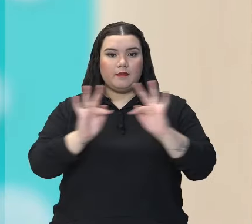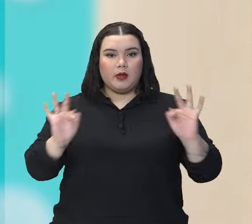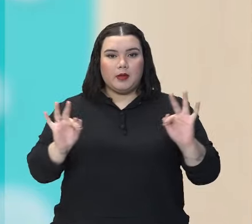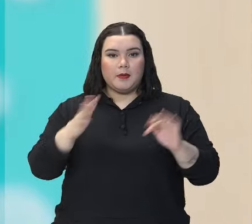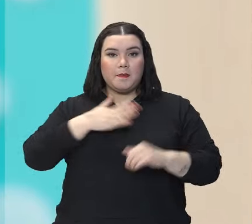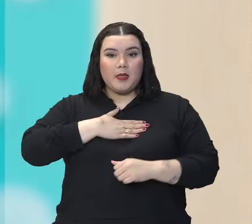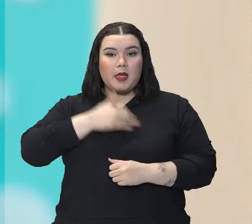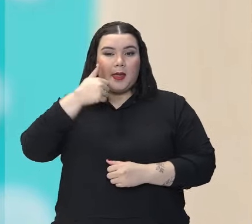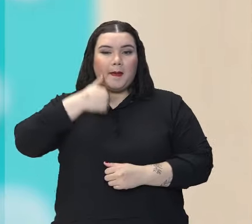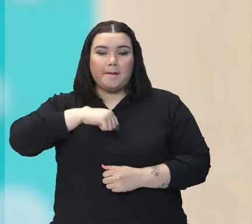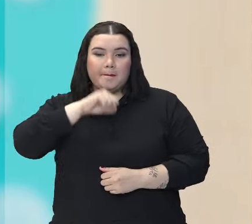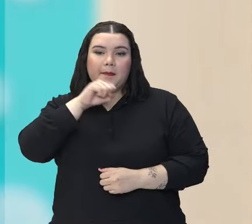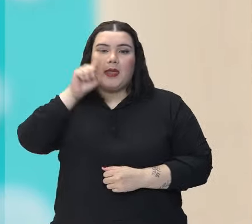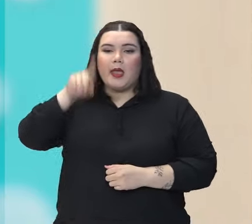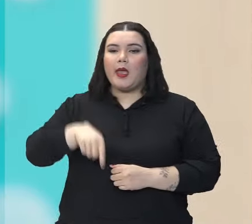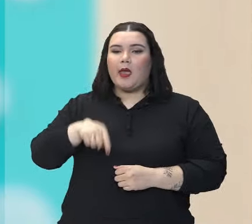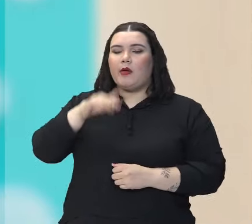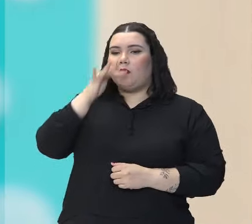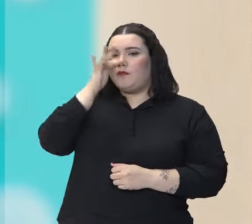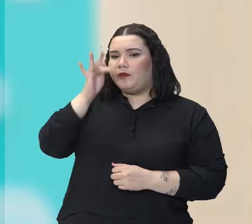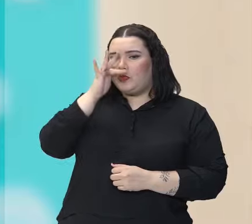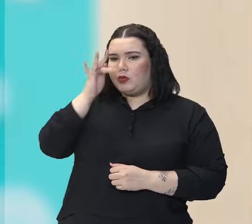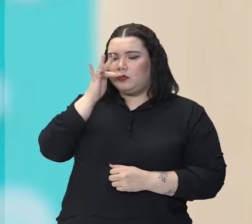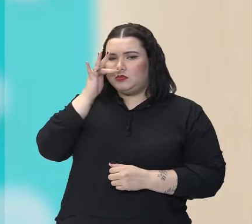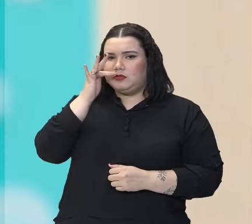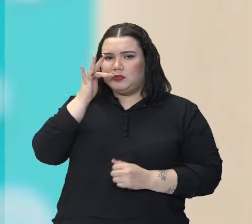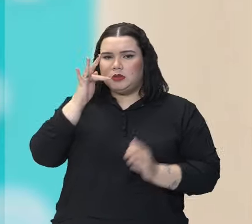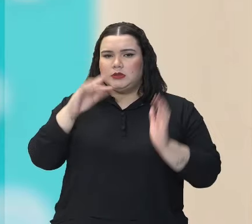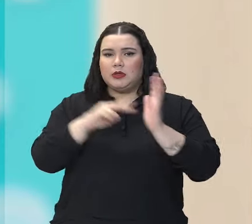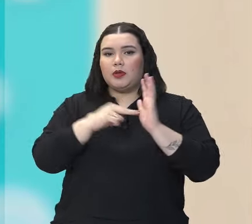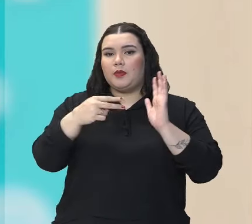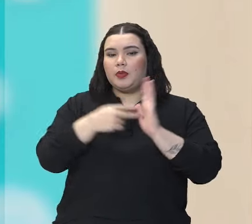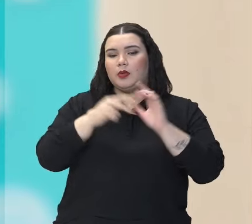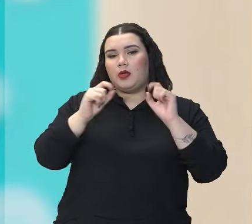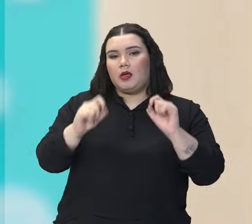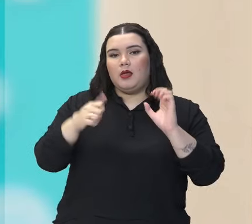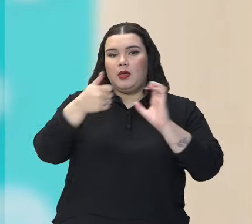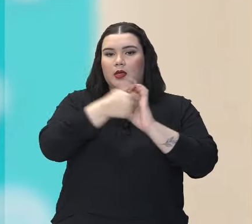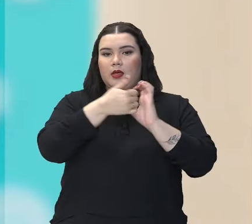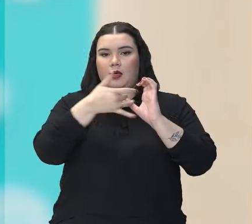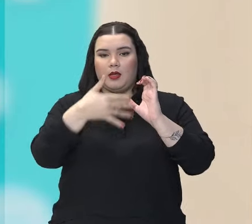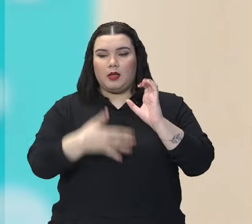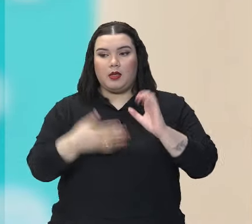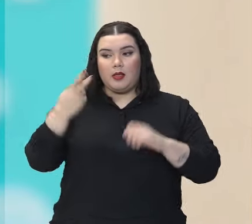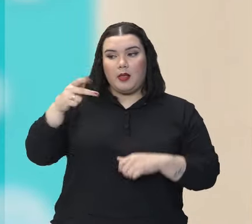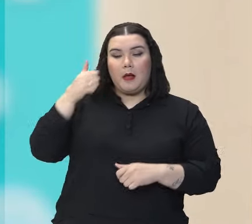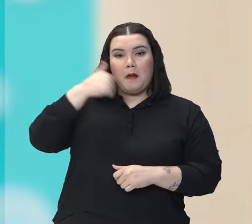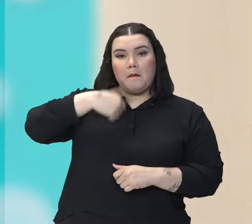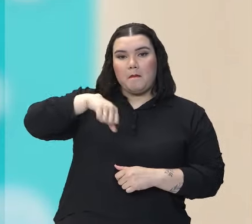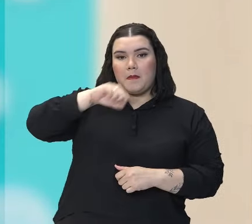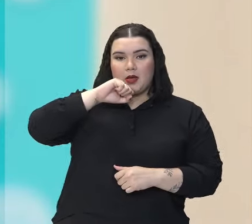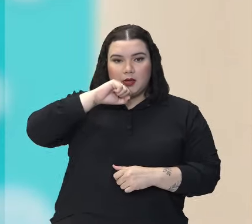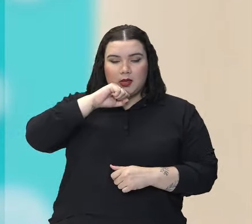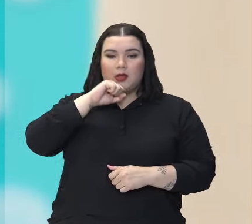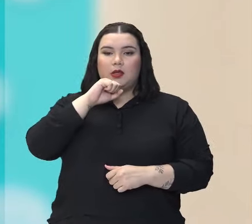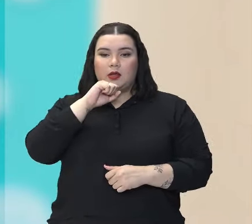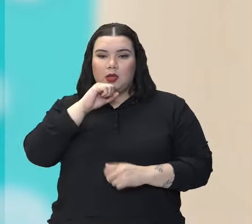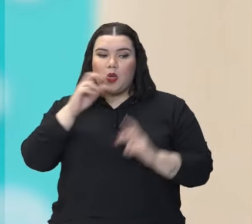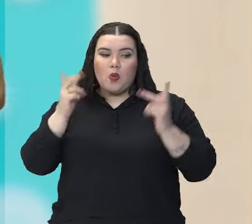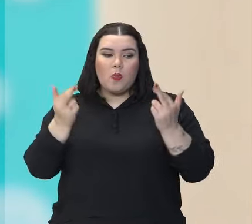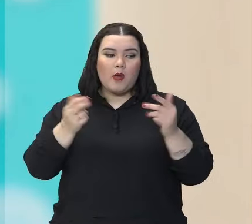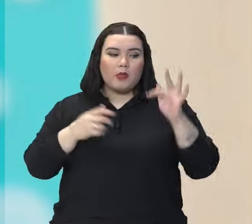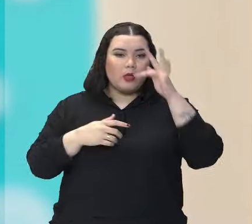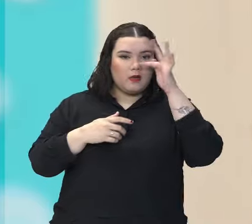uma rosa. Se eu digo que a minha mãe é uma rosa, tem característica na minha mãe que vai ter na